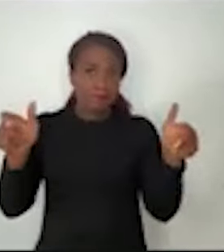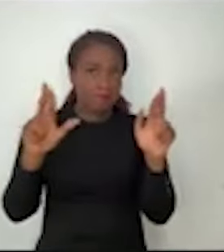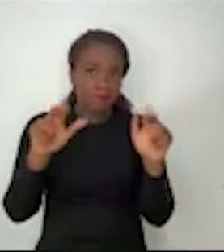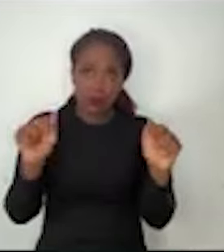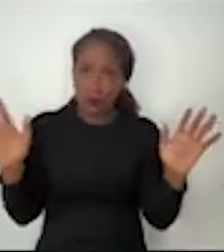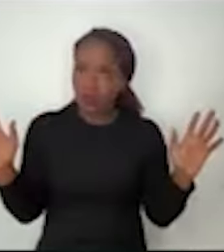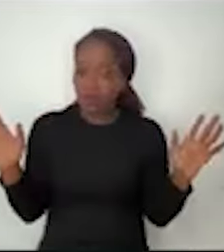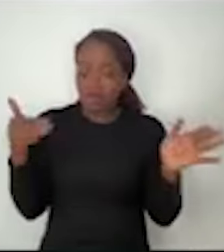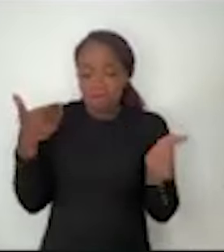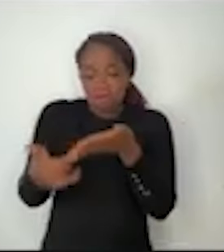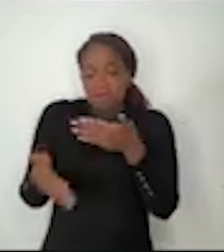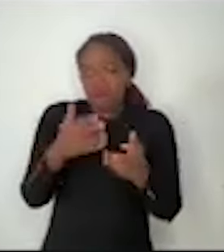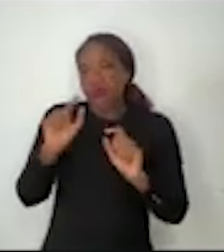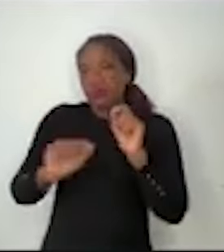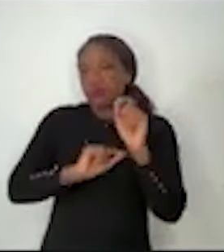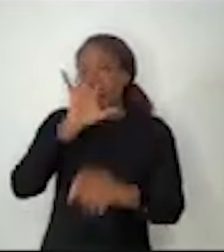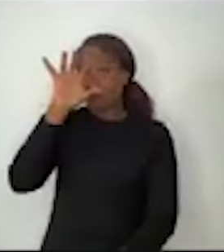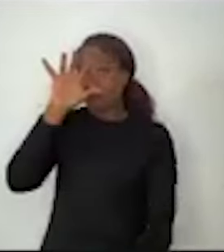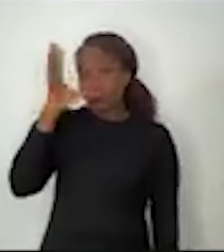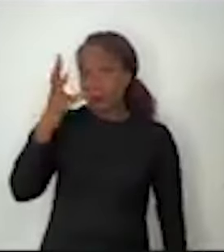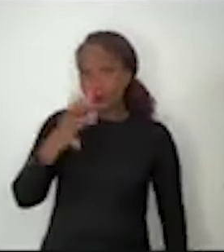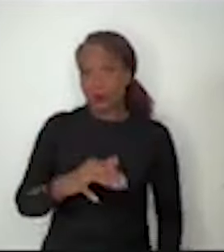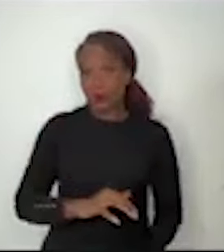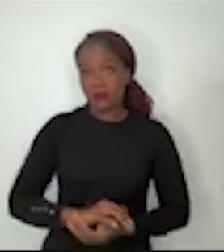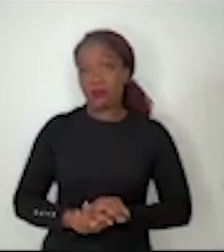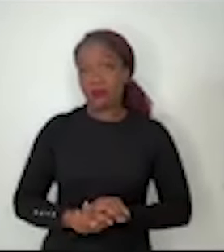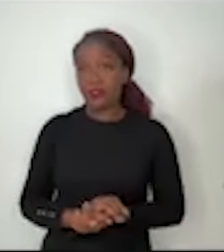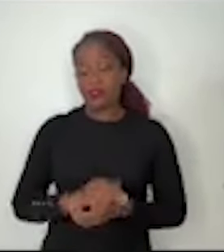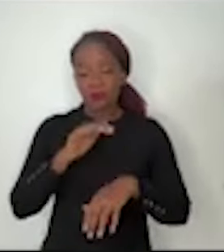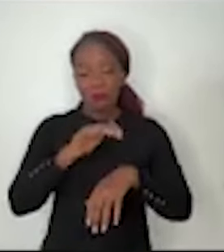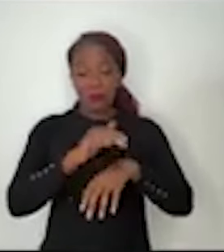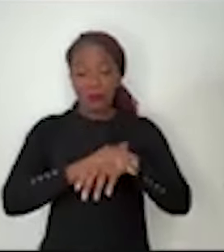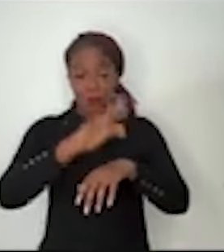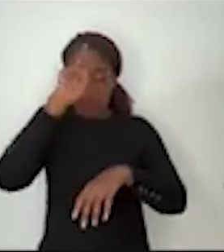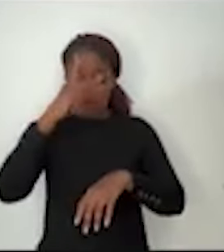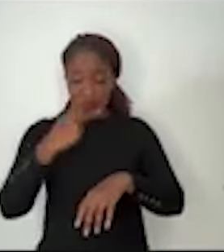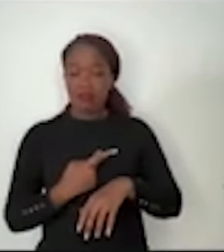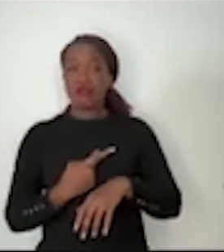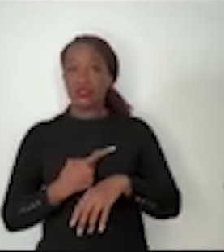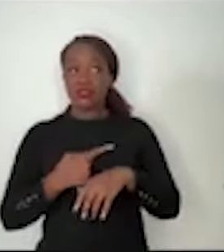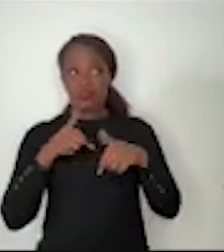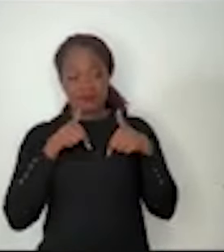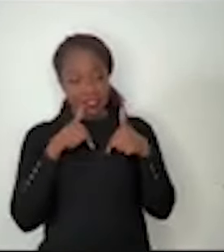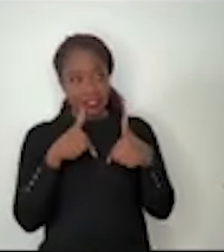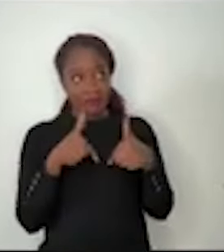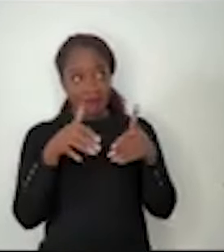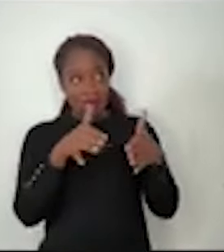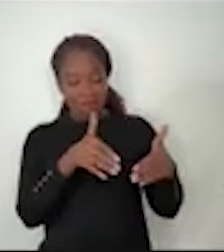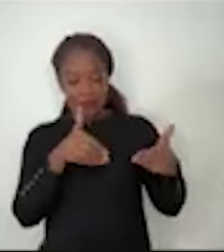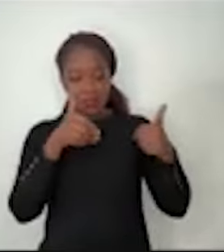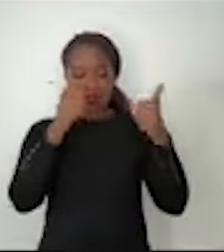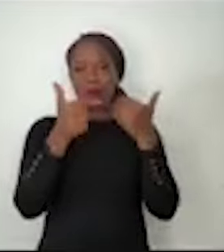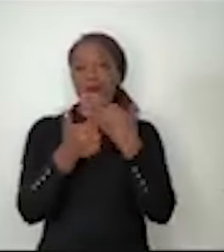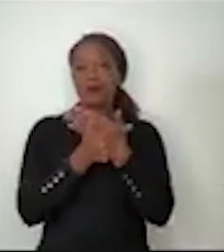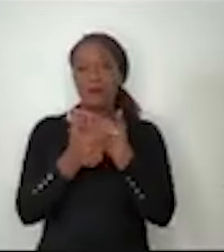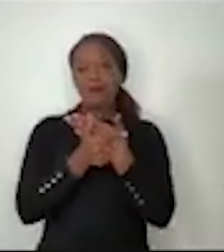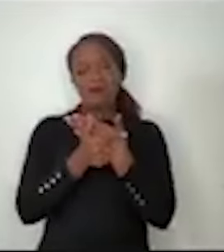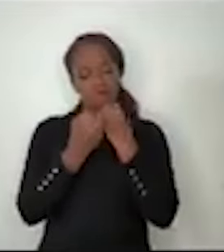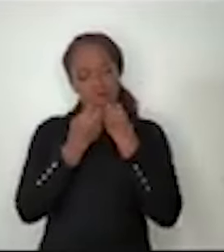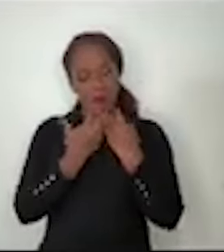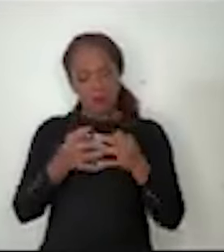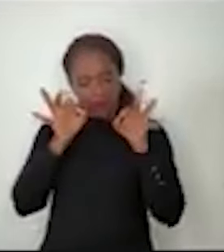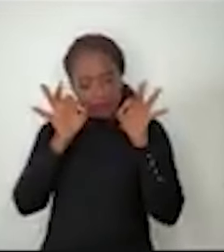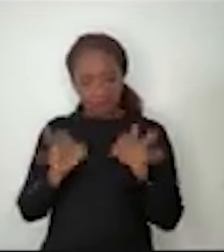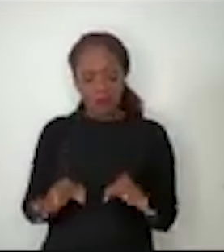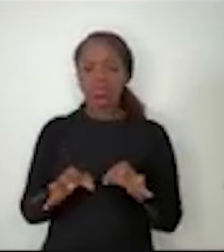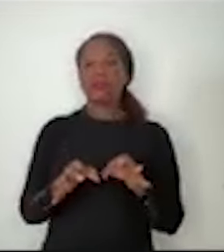esteja acontecendo a sua volta faça você o melhor papel que puder e seja bom e correto mesmo